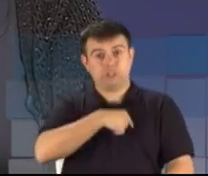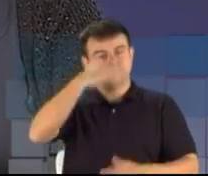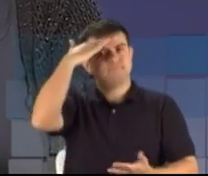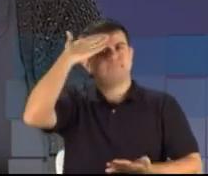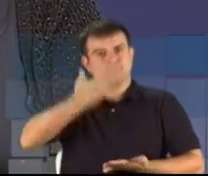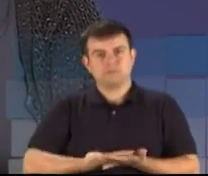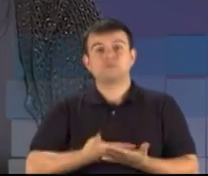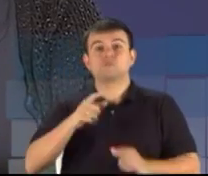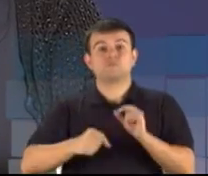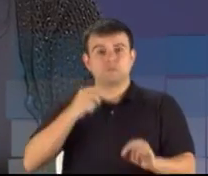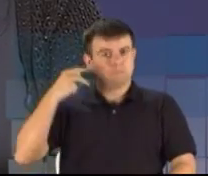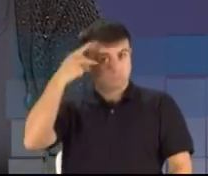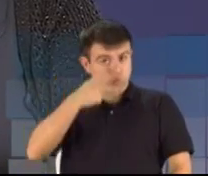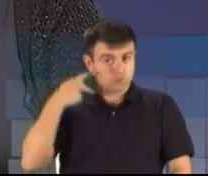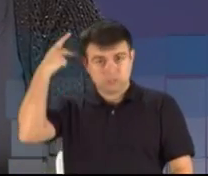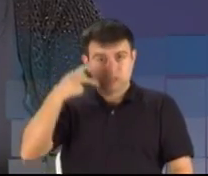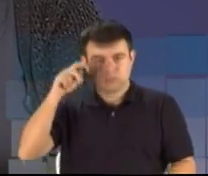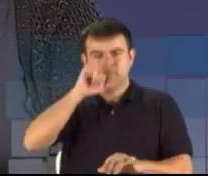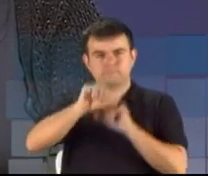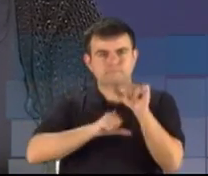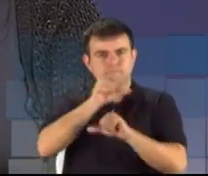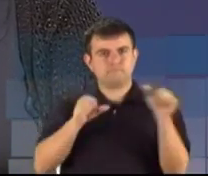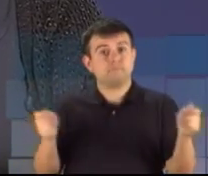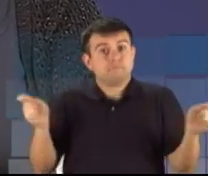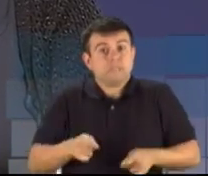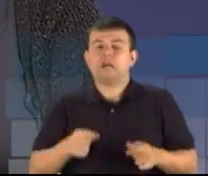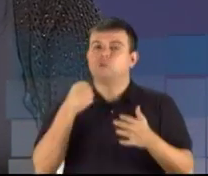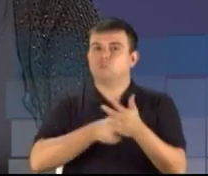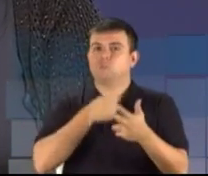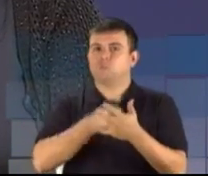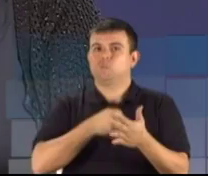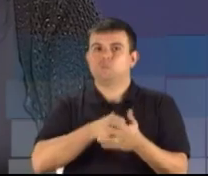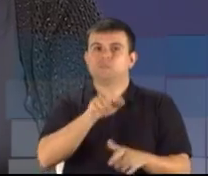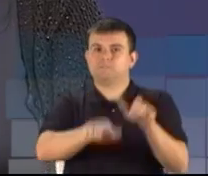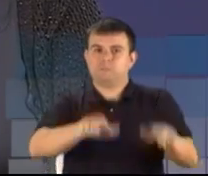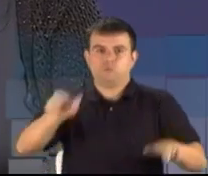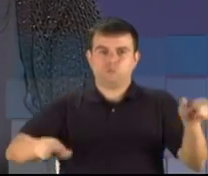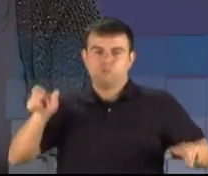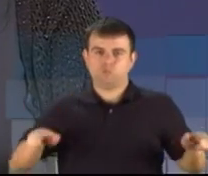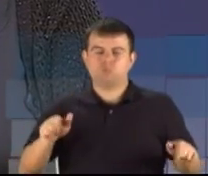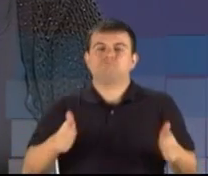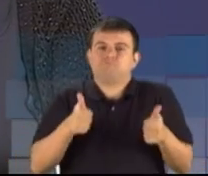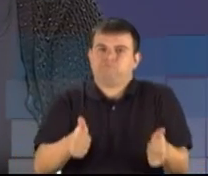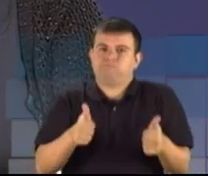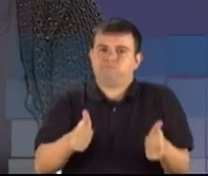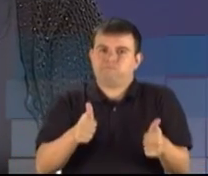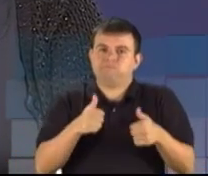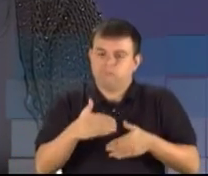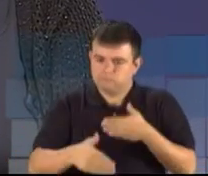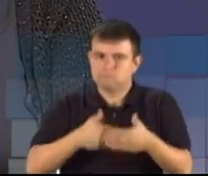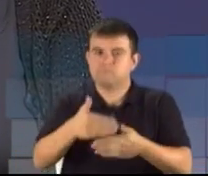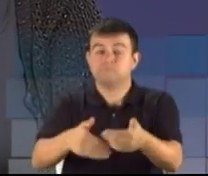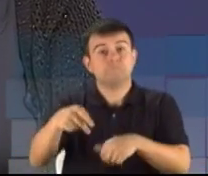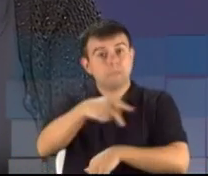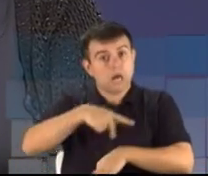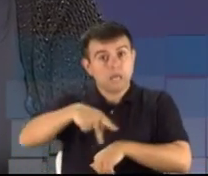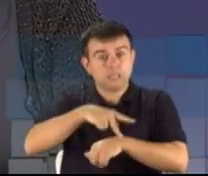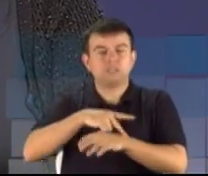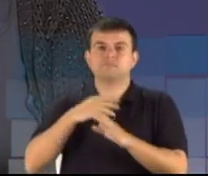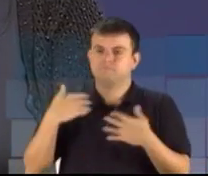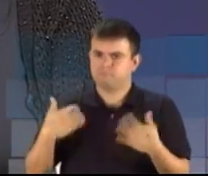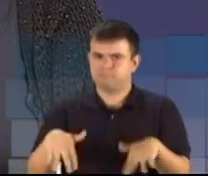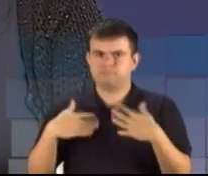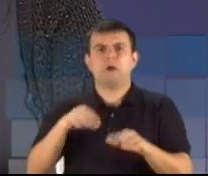política só vai ser transformada através da luta das pessoas. A gente tem certeza que o país vai mudar, que outros junhos